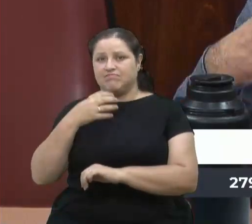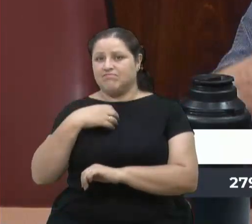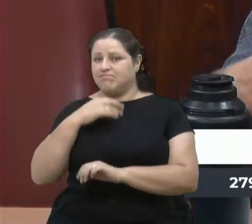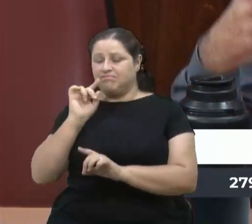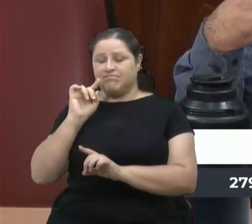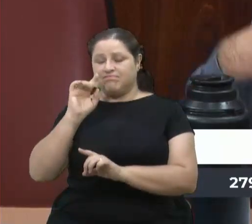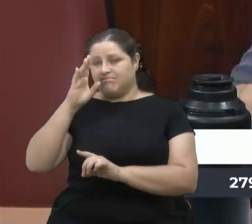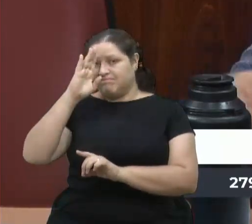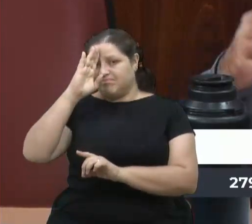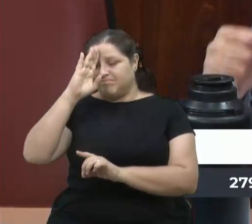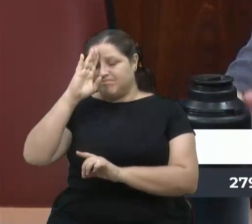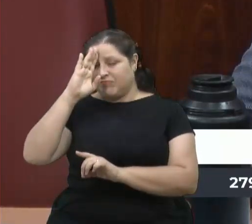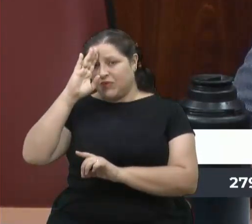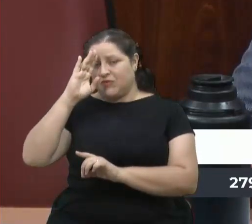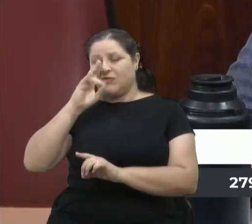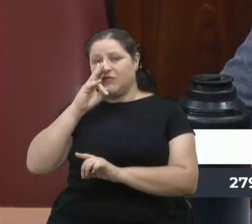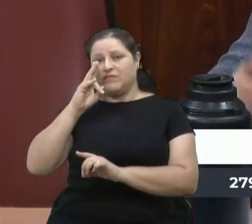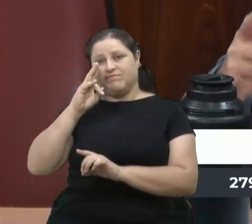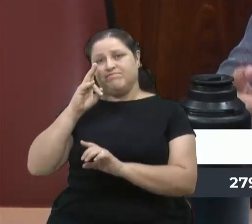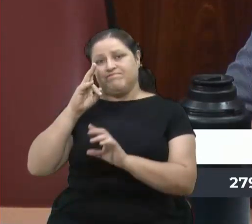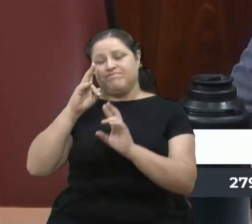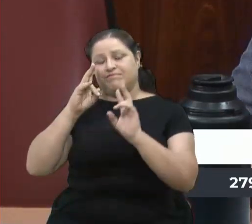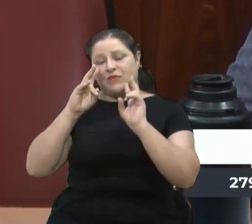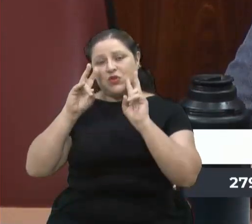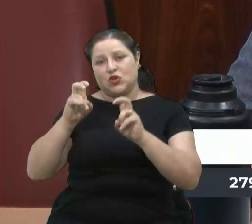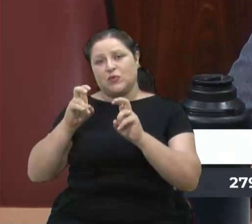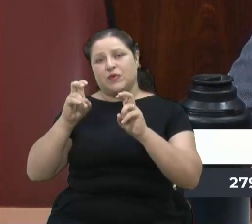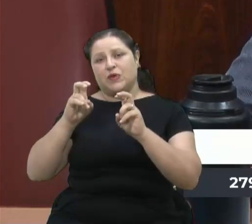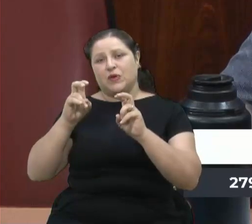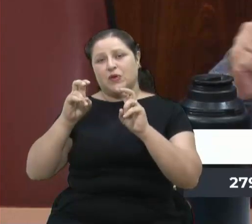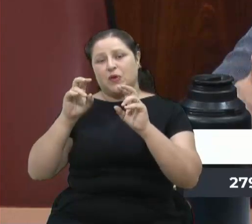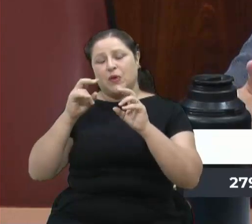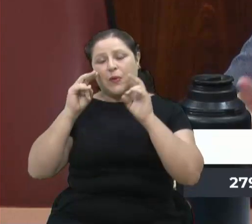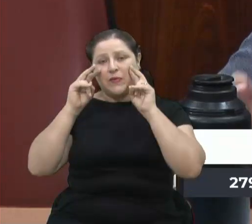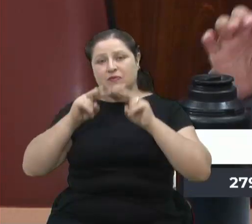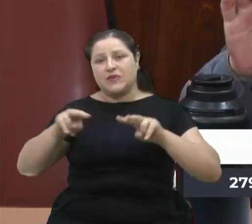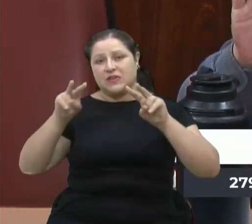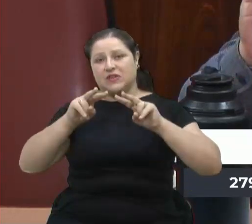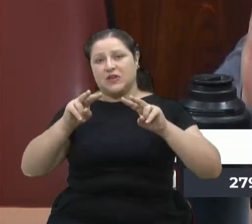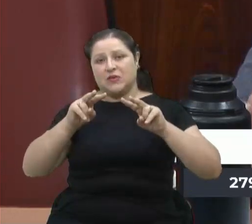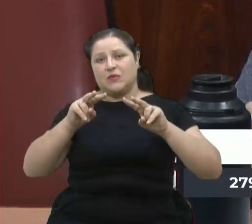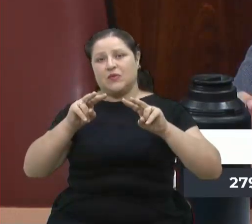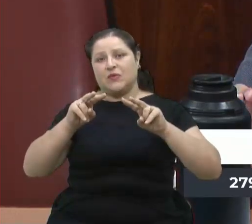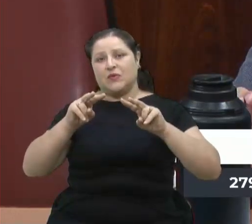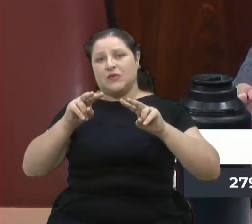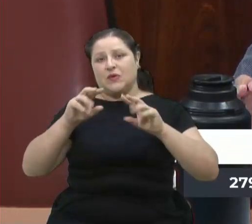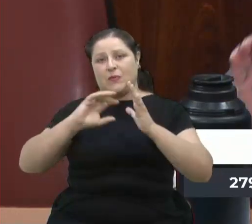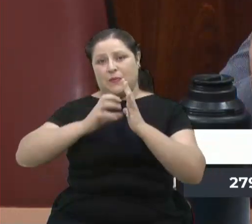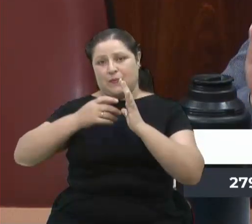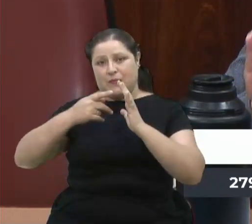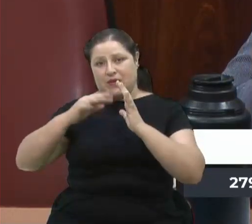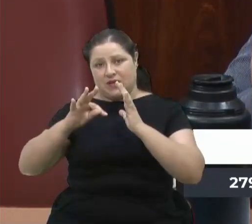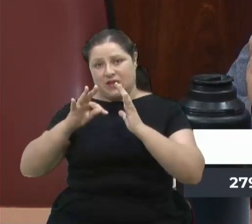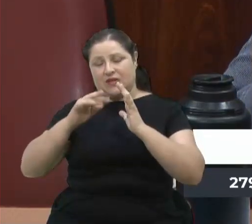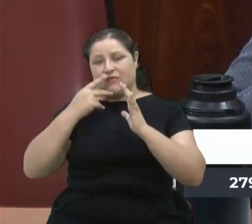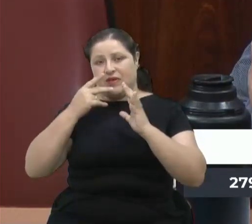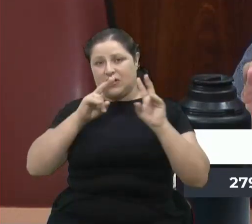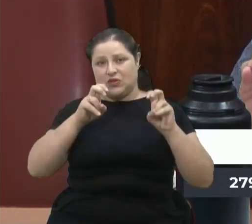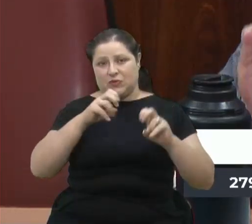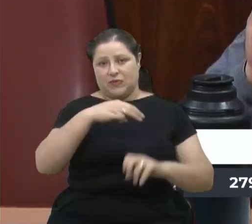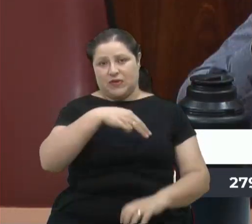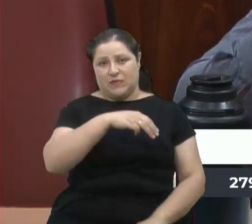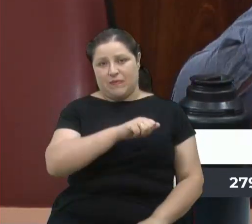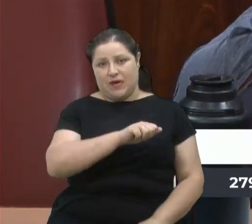objetiva, a visão que o Partido dos Trabalhadores tem em relação ao tema da Maesa, falando no modelo. Eu, quando